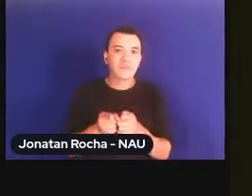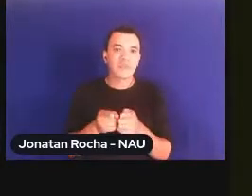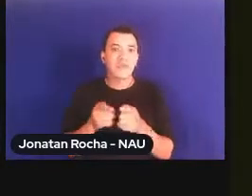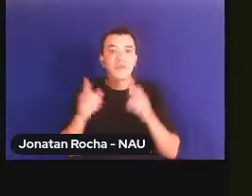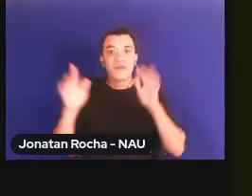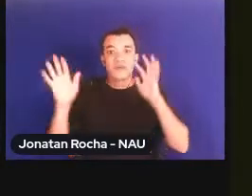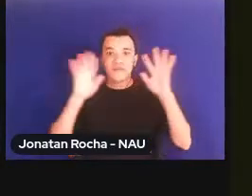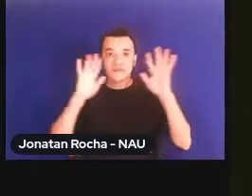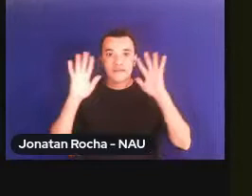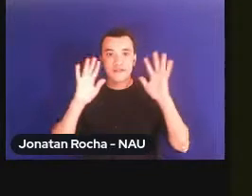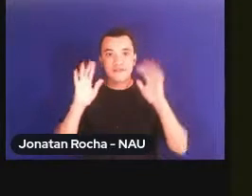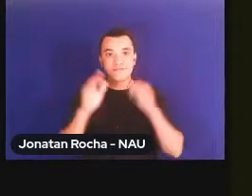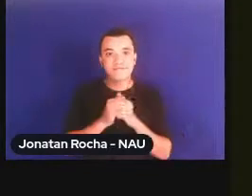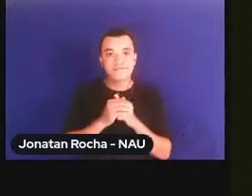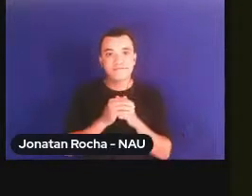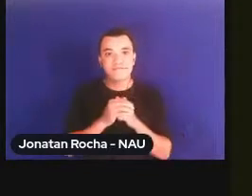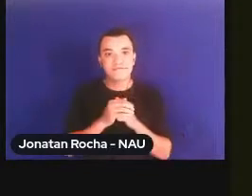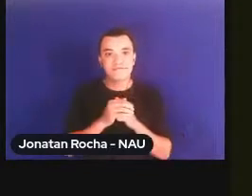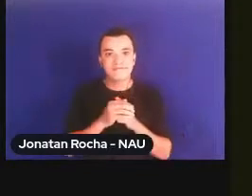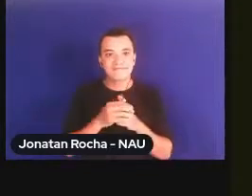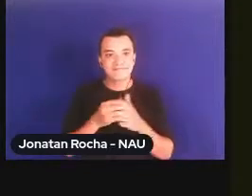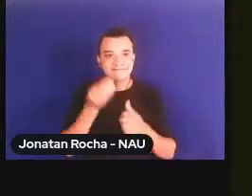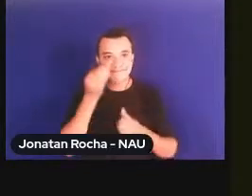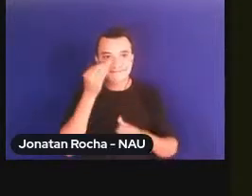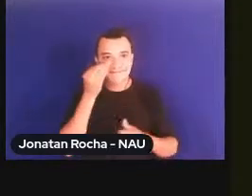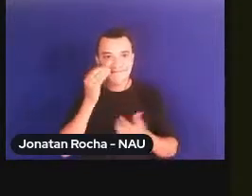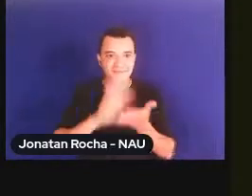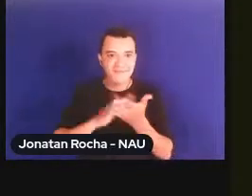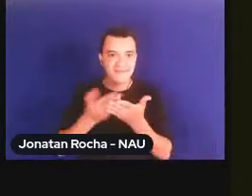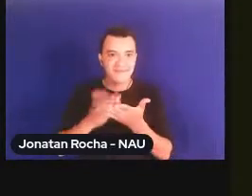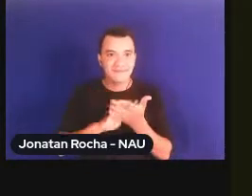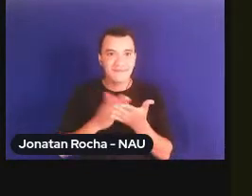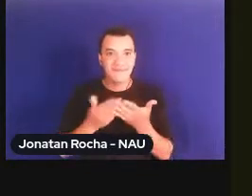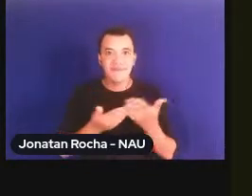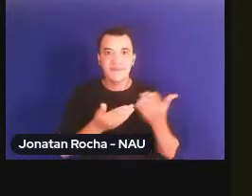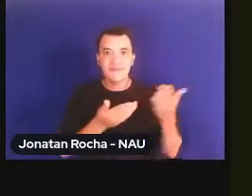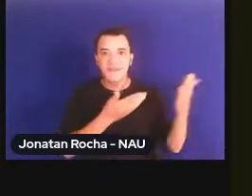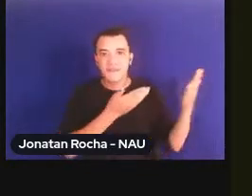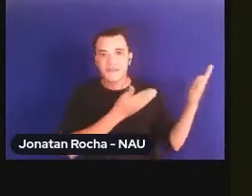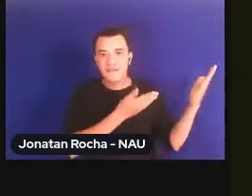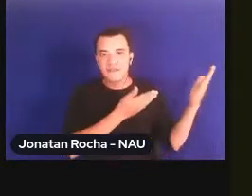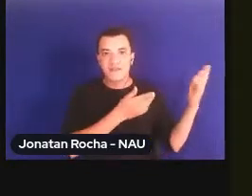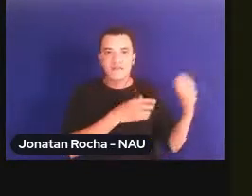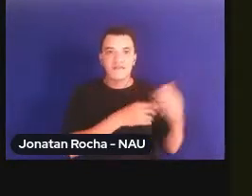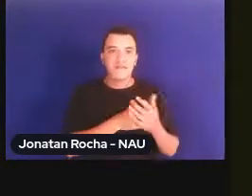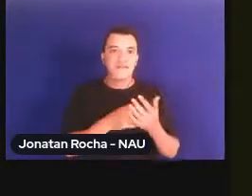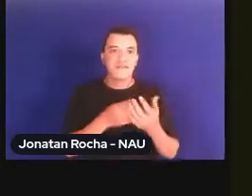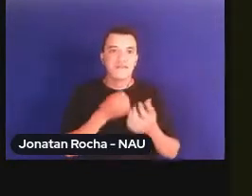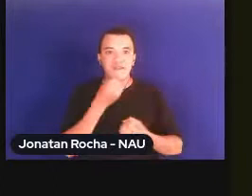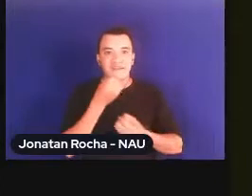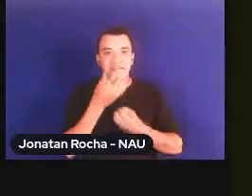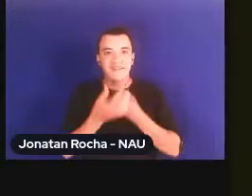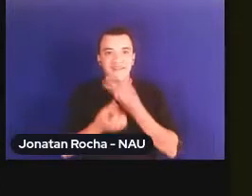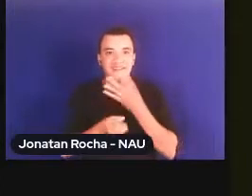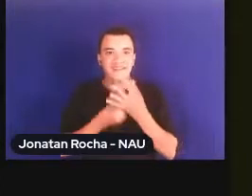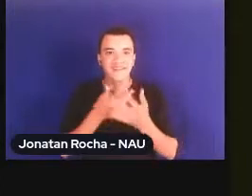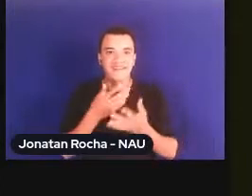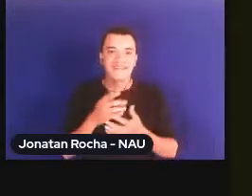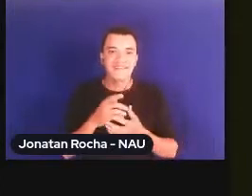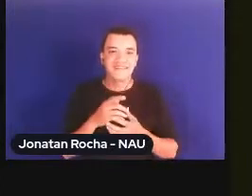vamos tentar Jonathan fazer a tradução desse cordel eu adoro cordel você gosta de literatura